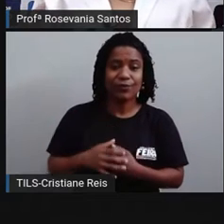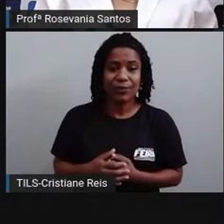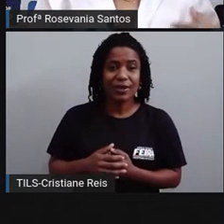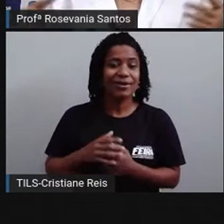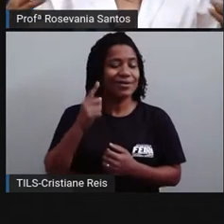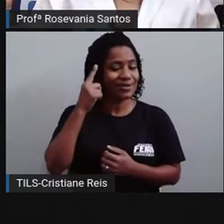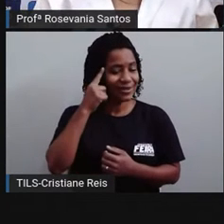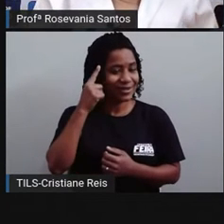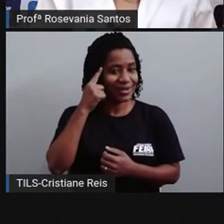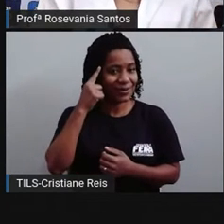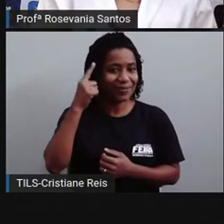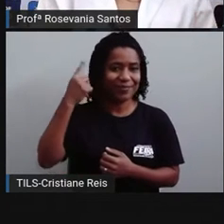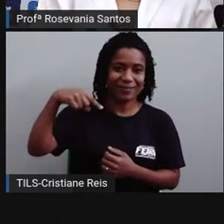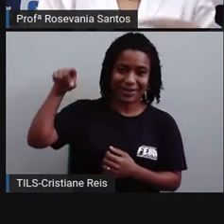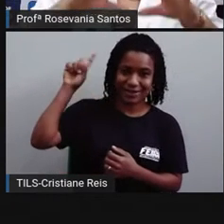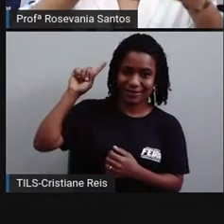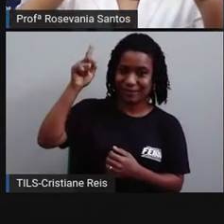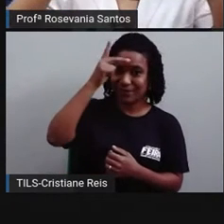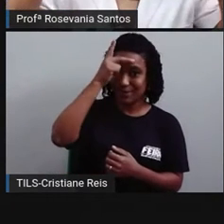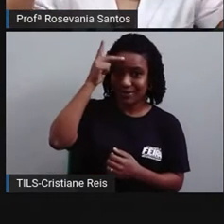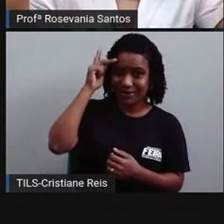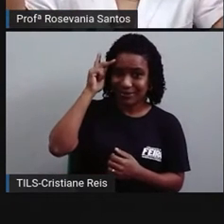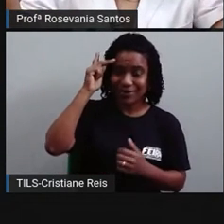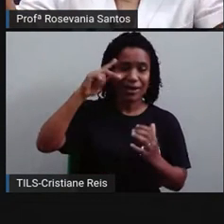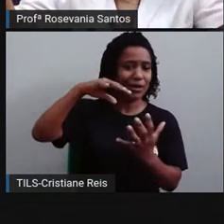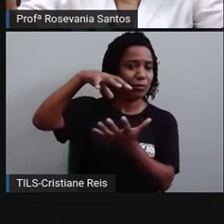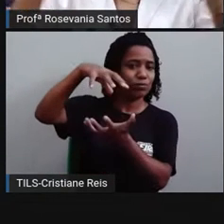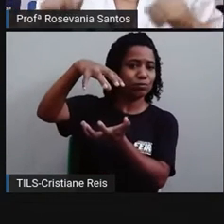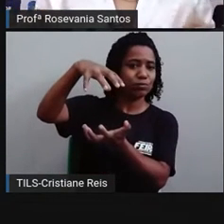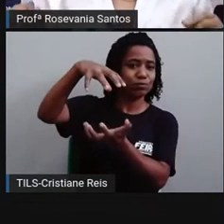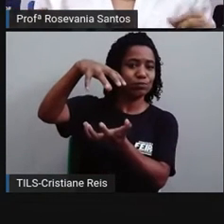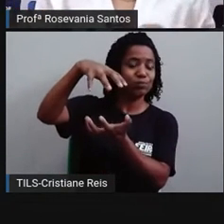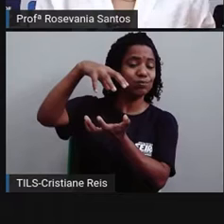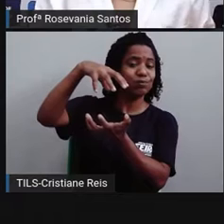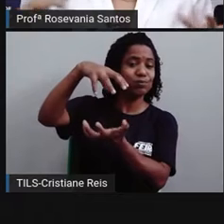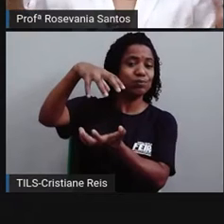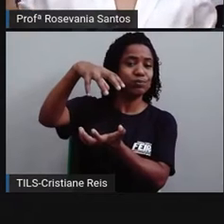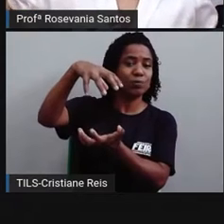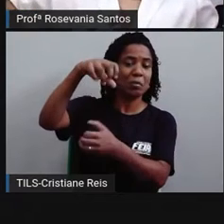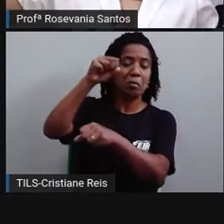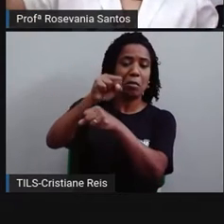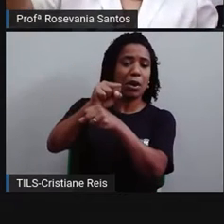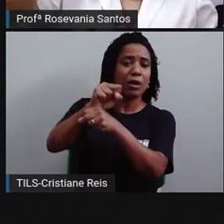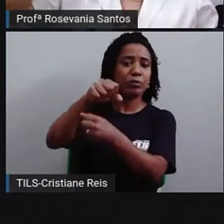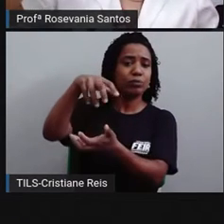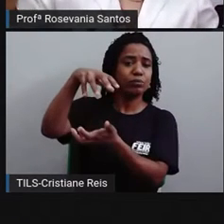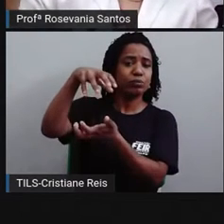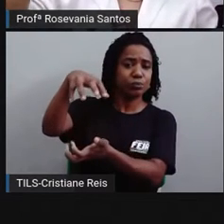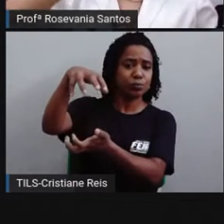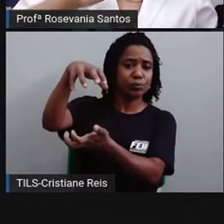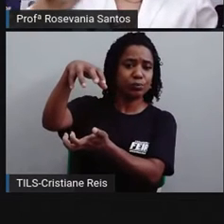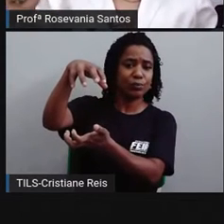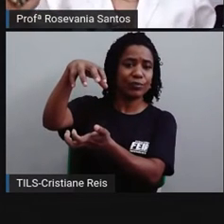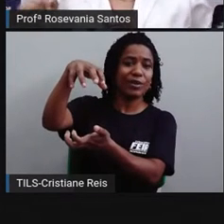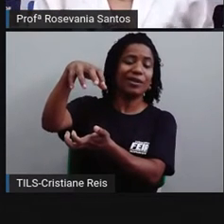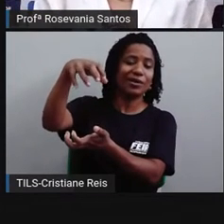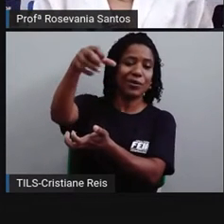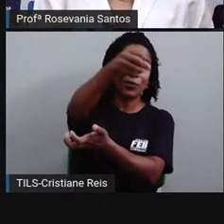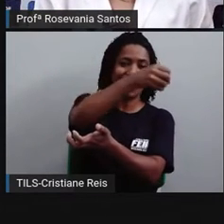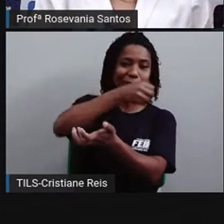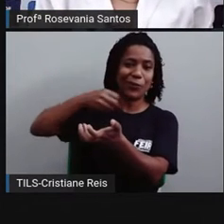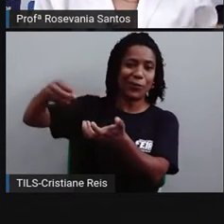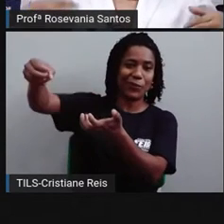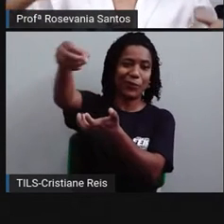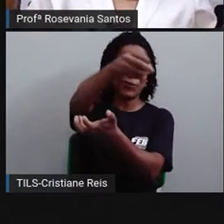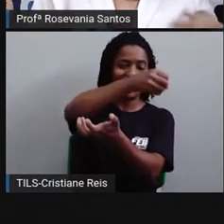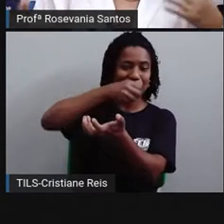tempo, você sabe que as pessoas acreditavam, né? Que ela ficava lá parada, né? No espaço. E que todos os outros astros davam a volta em